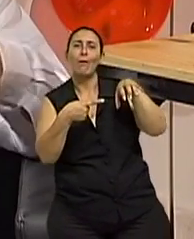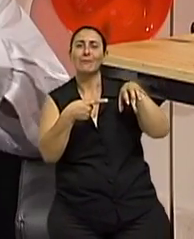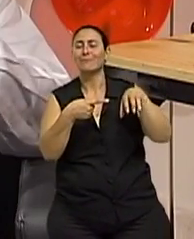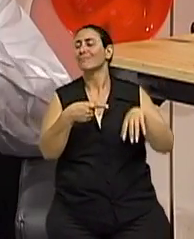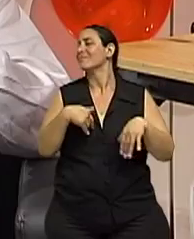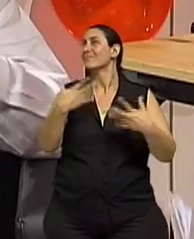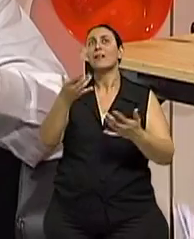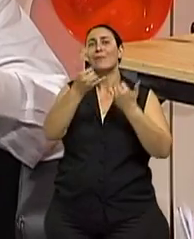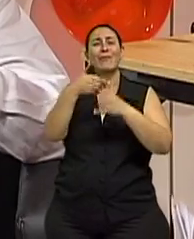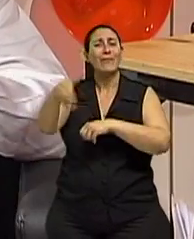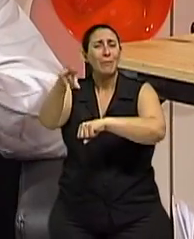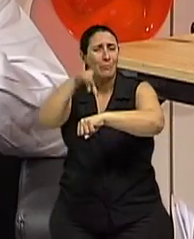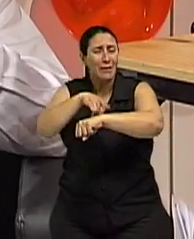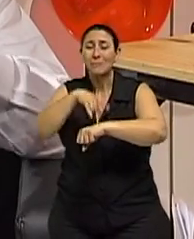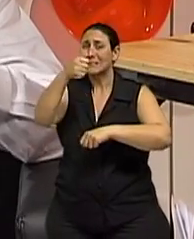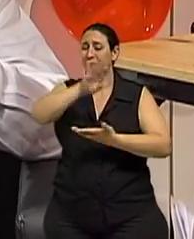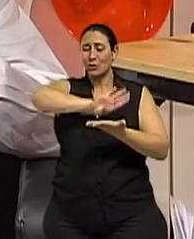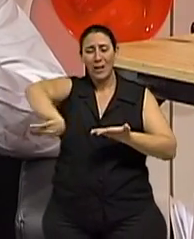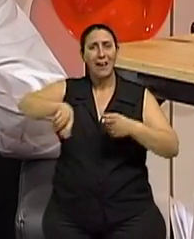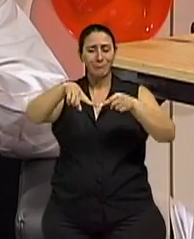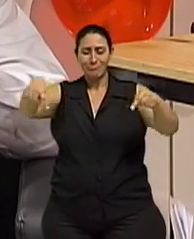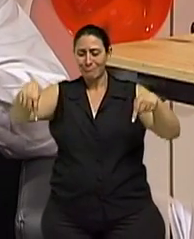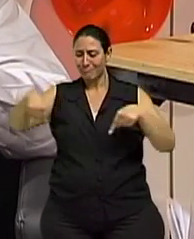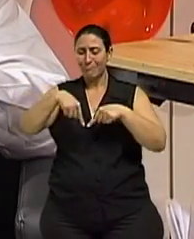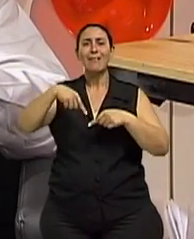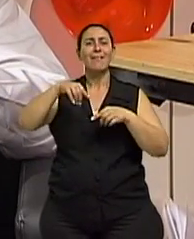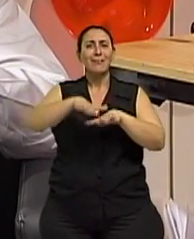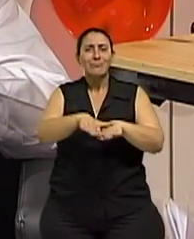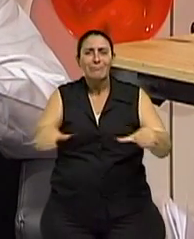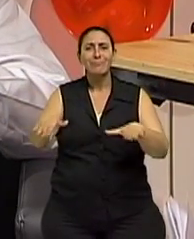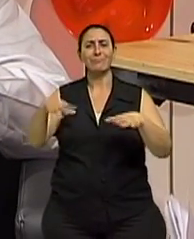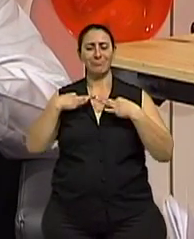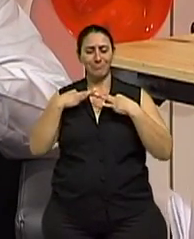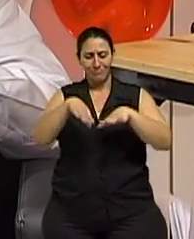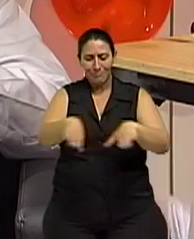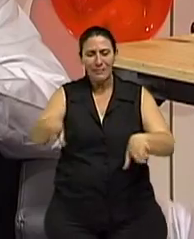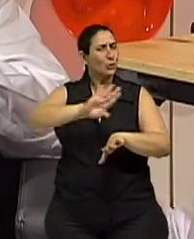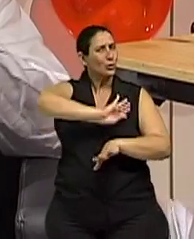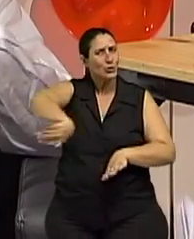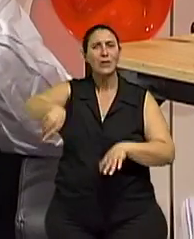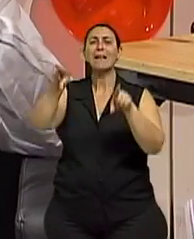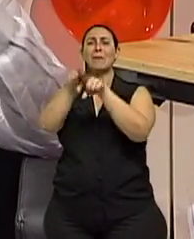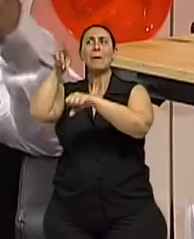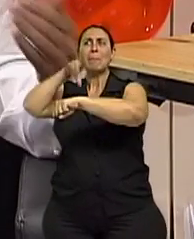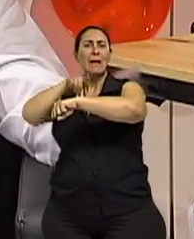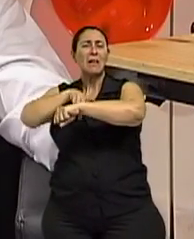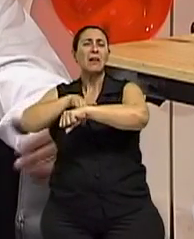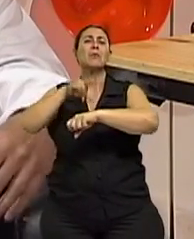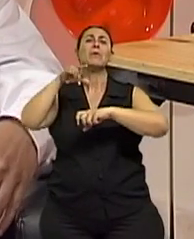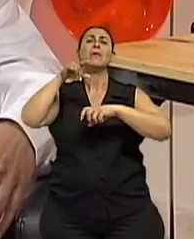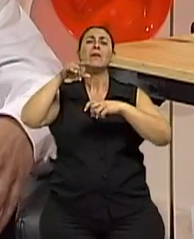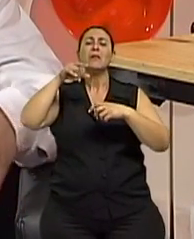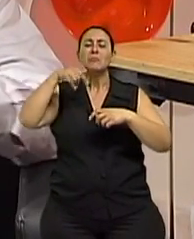banheiro, retirar os tapetes. Eles escorregam, eles caem. Eles vão à noite no banheiro, às vezes, e não acendem a luz, não